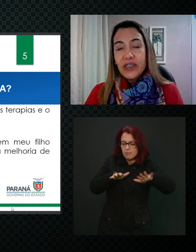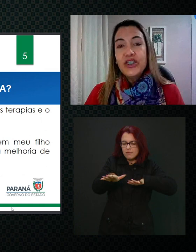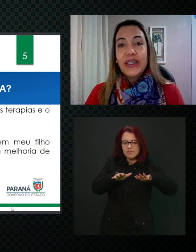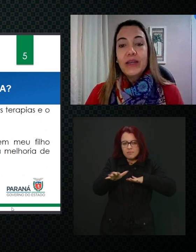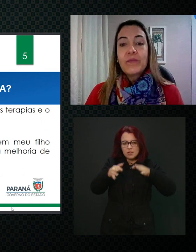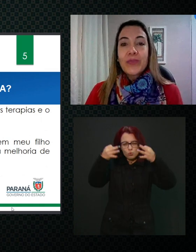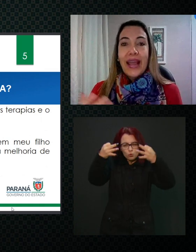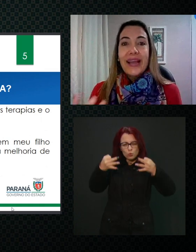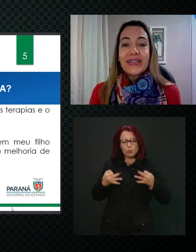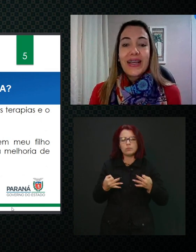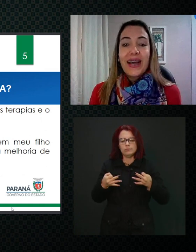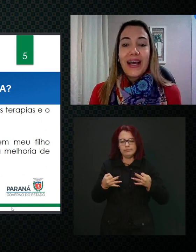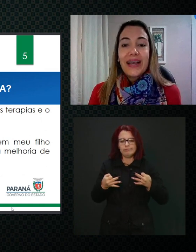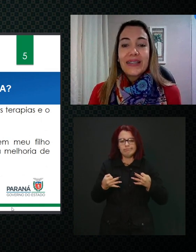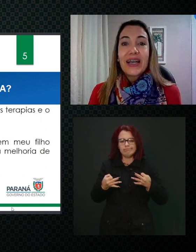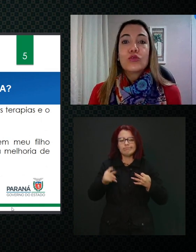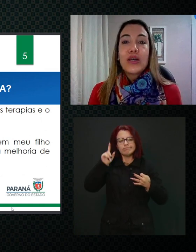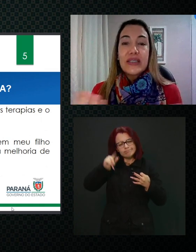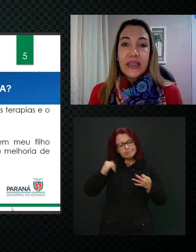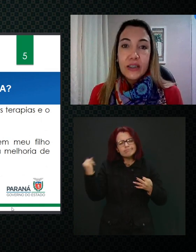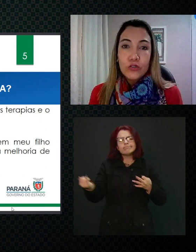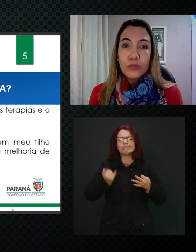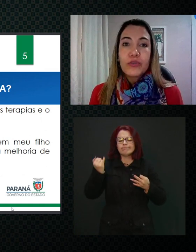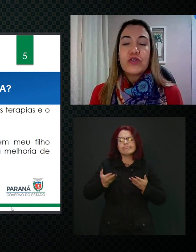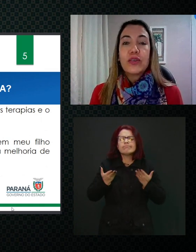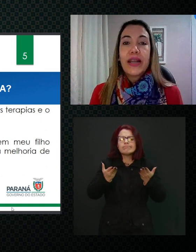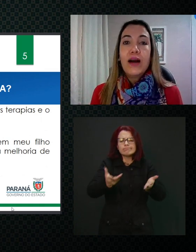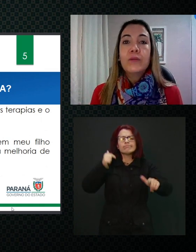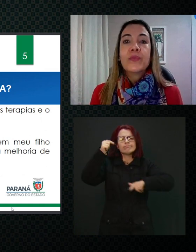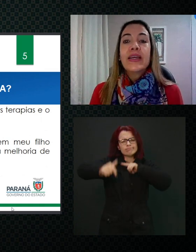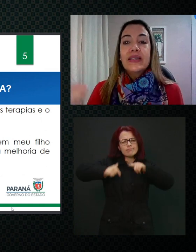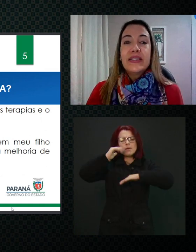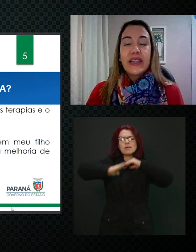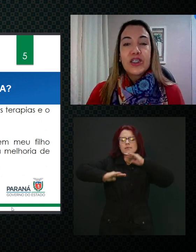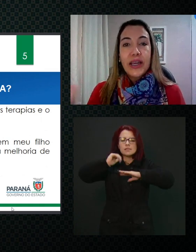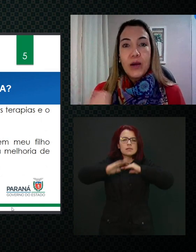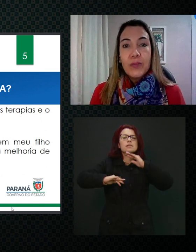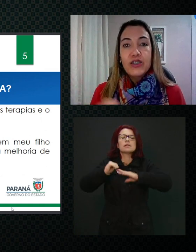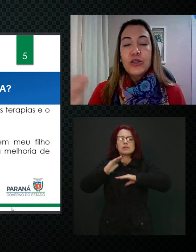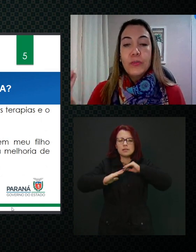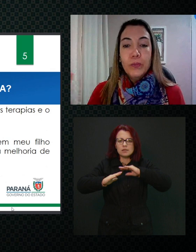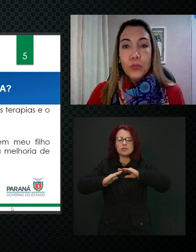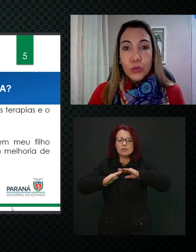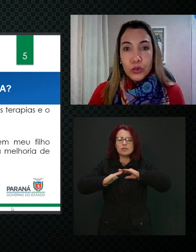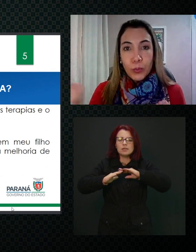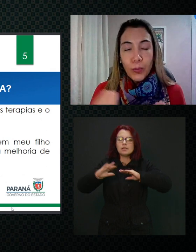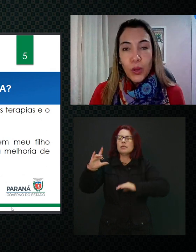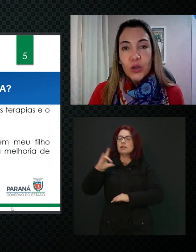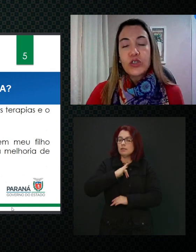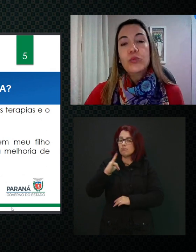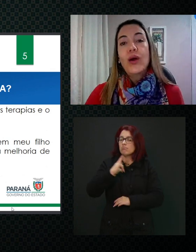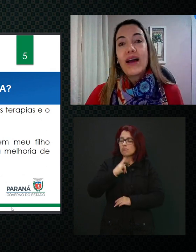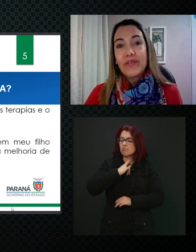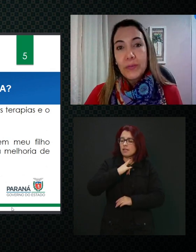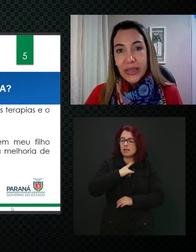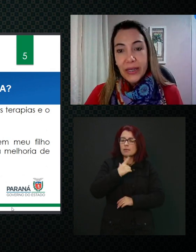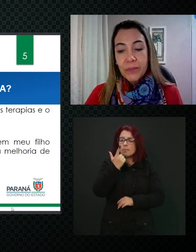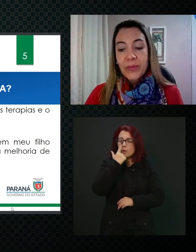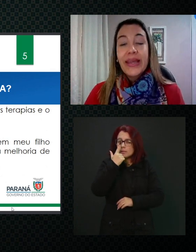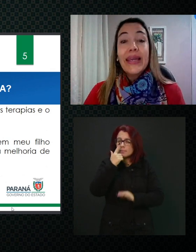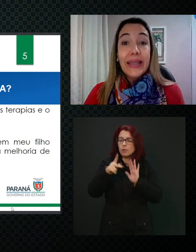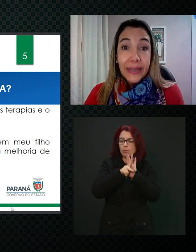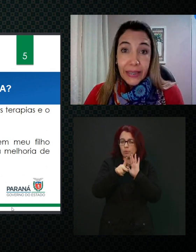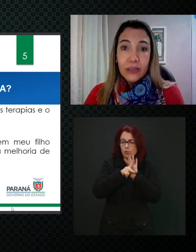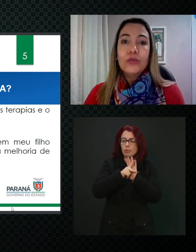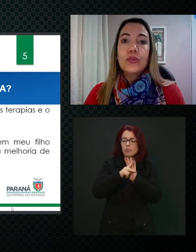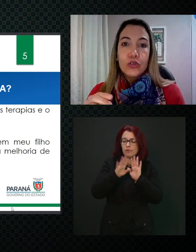importante que essa atuação do profissional seja realmente muito próximo à família.